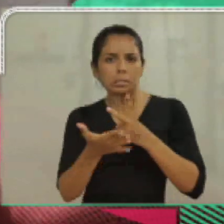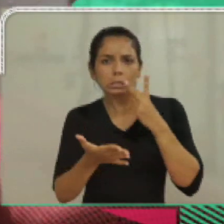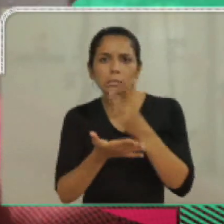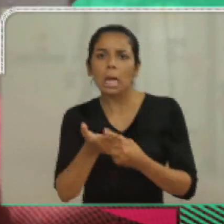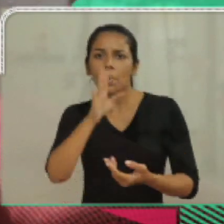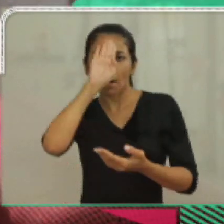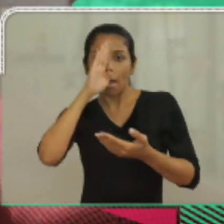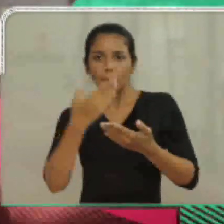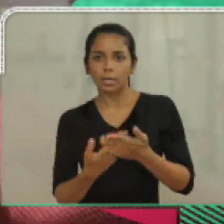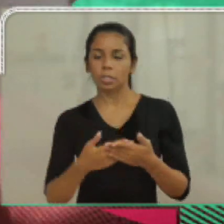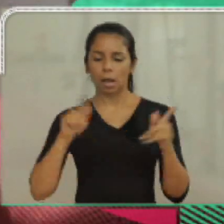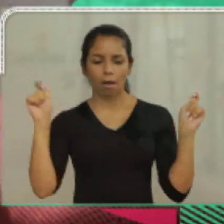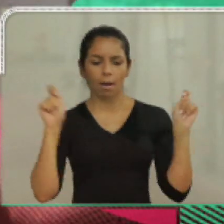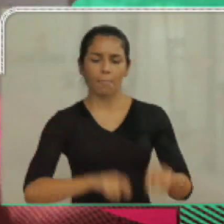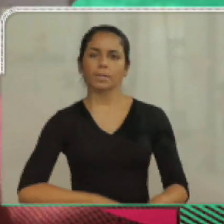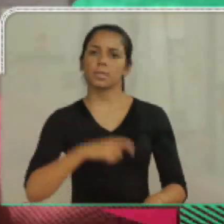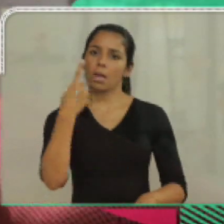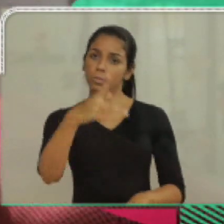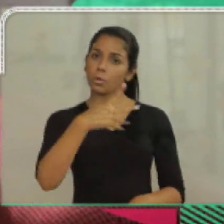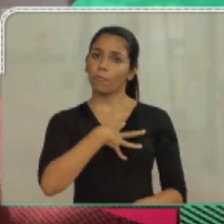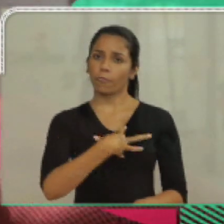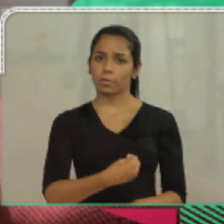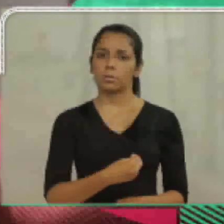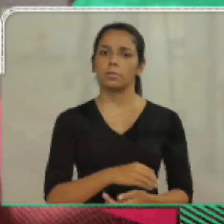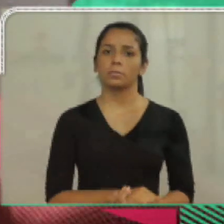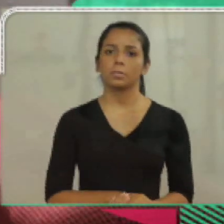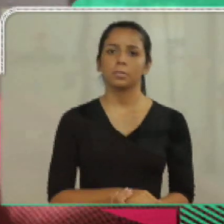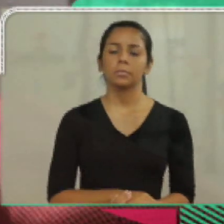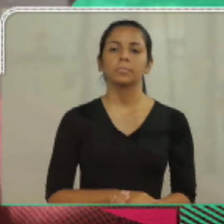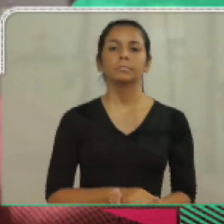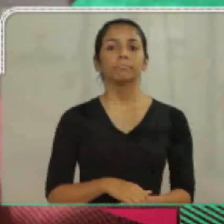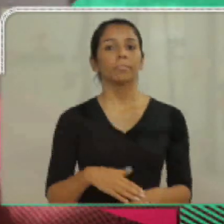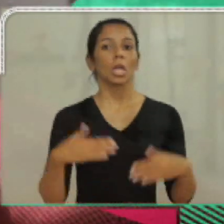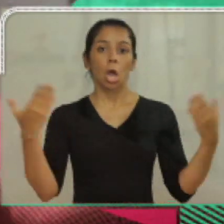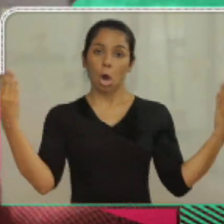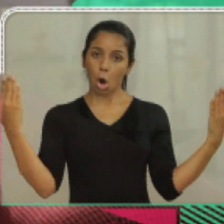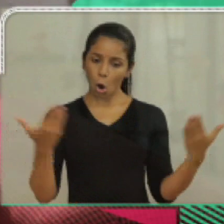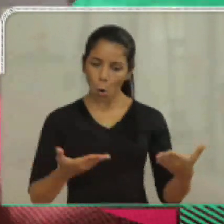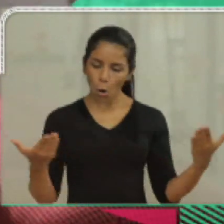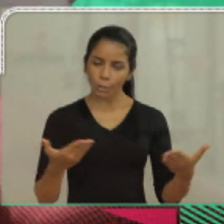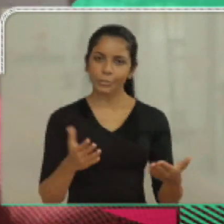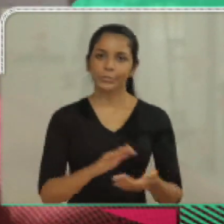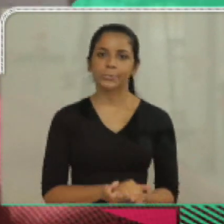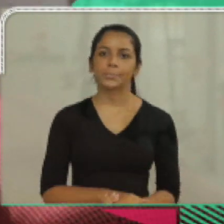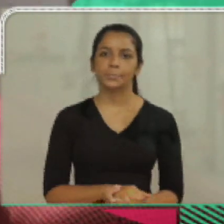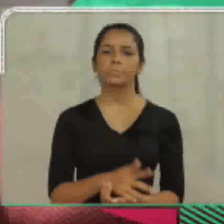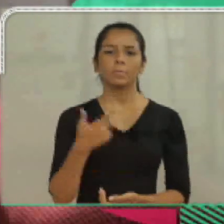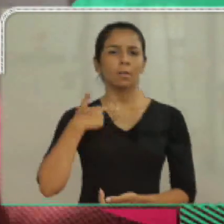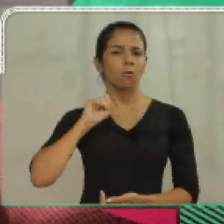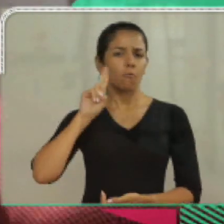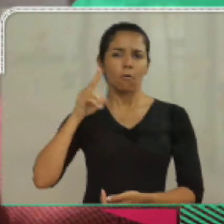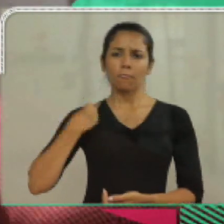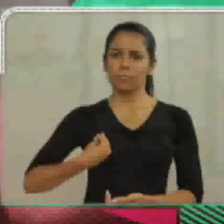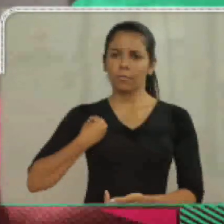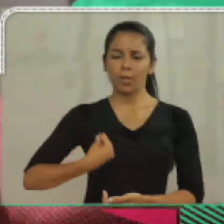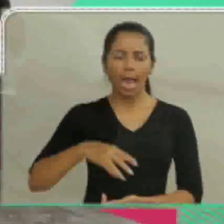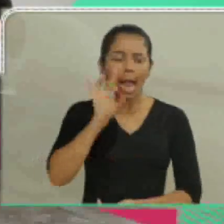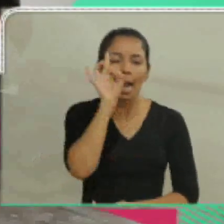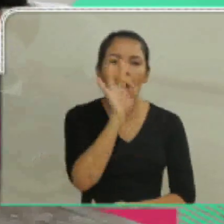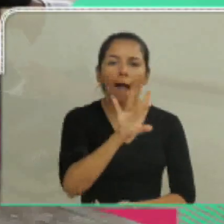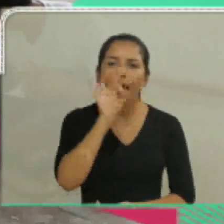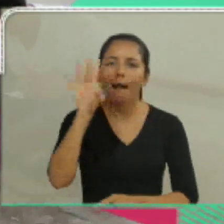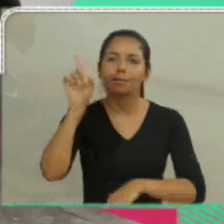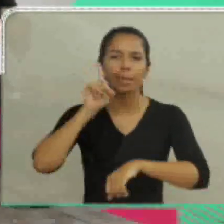A esperança não pode morrer nunca. Temos que ter sempre esperança e acreditar na capacidade do seu filho.